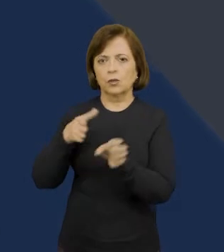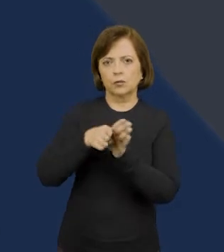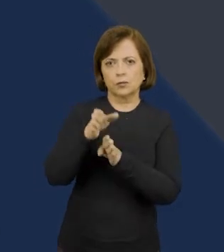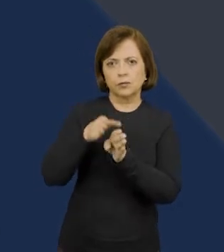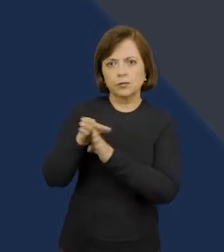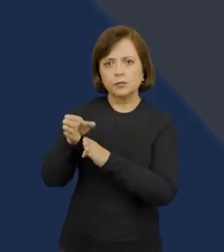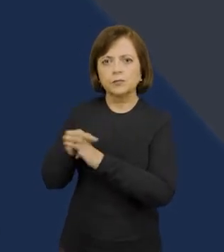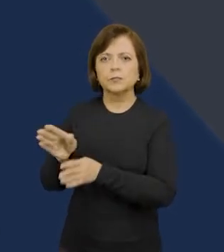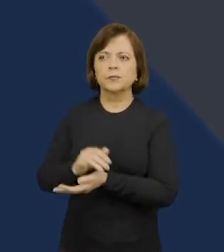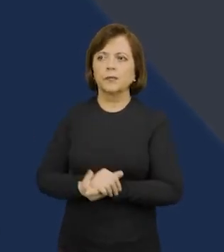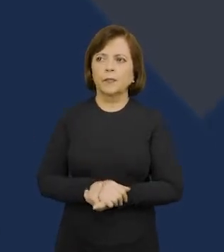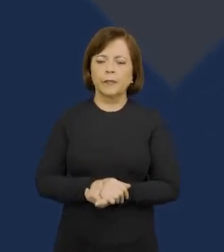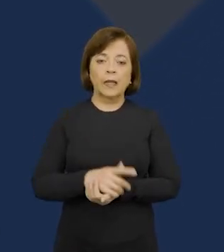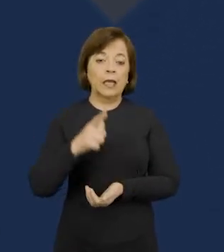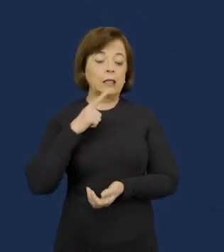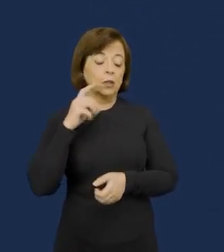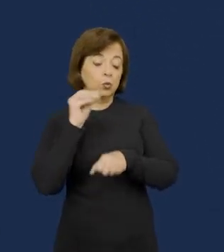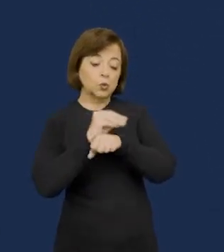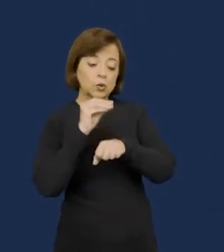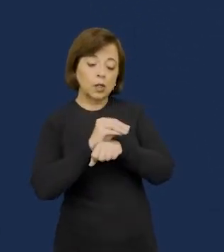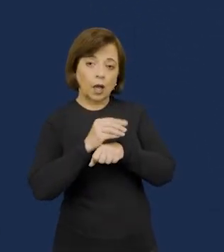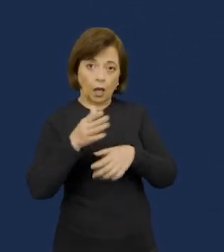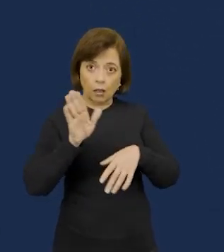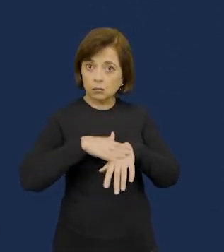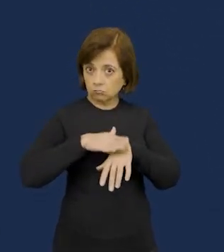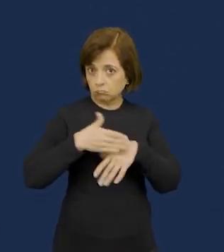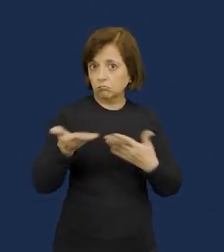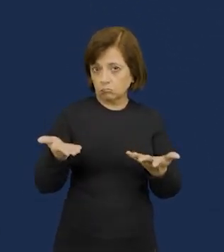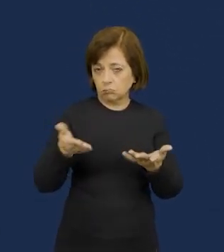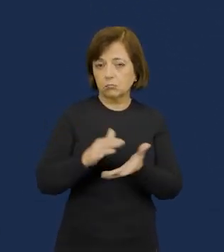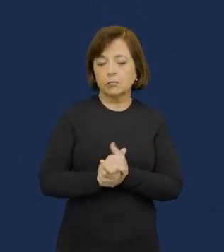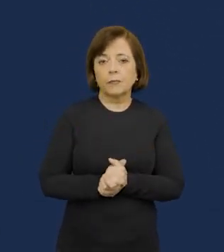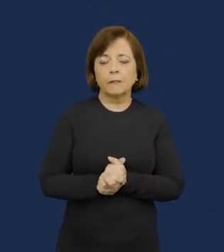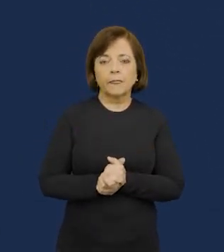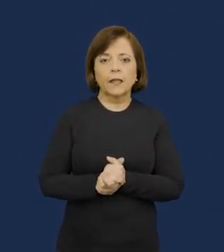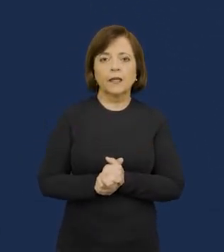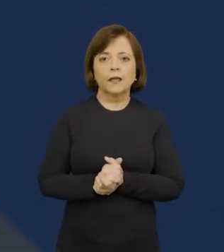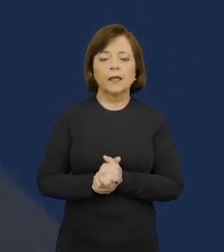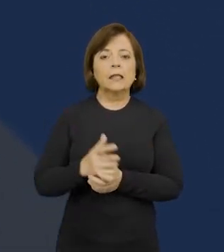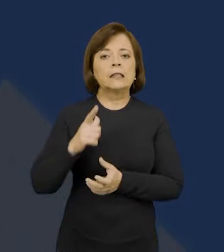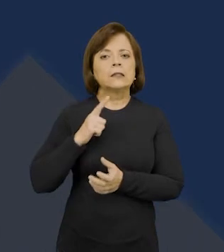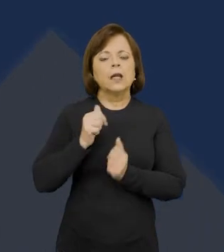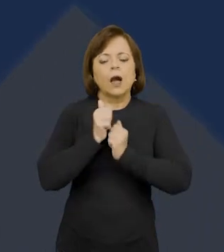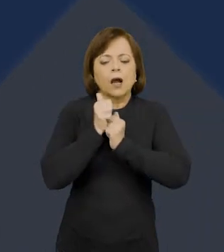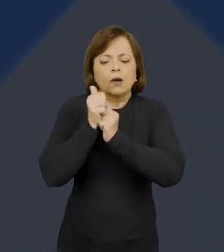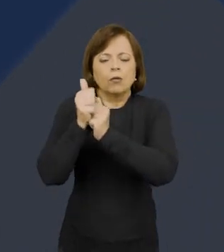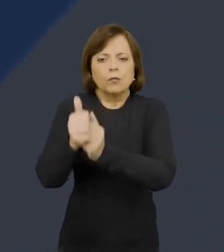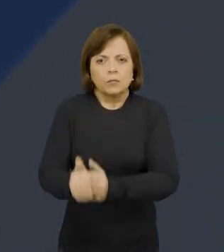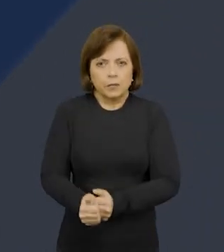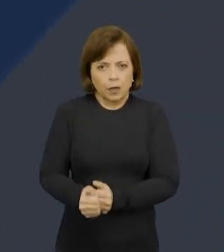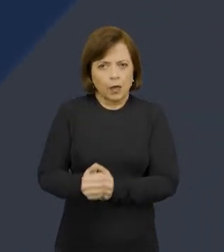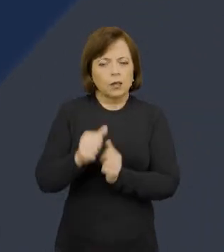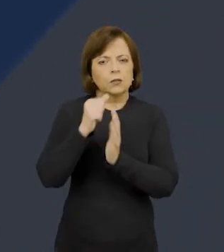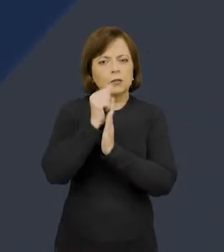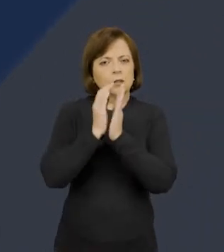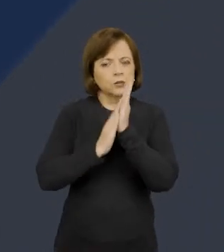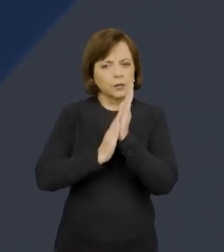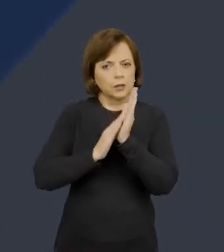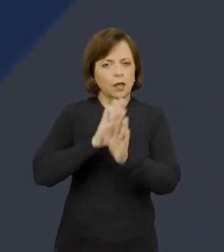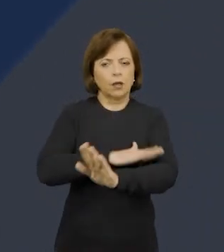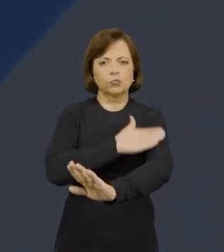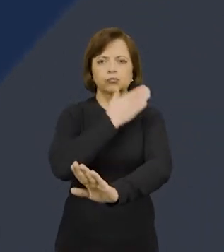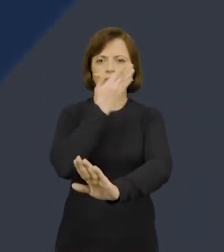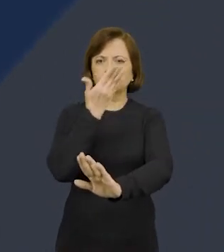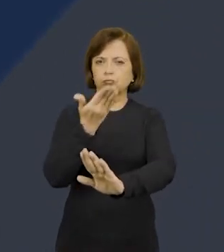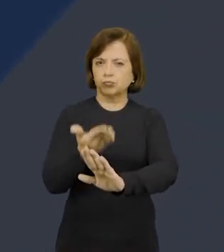orientação, de cuidados propriamente dito, ditos de acompanhamento nas atividades,